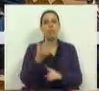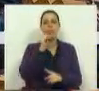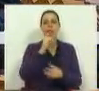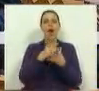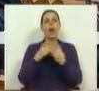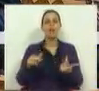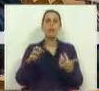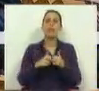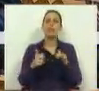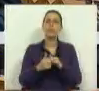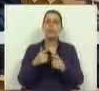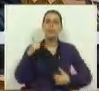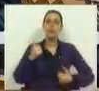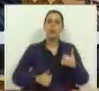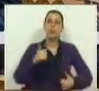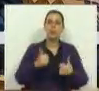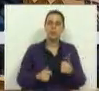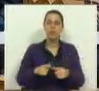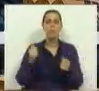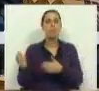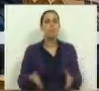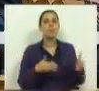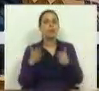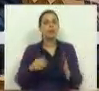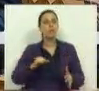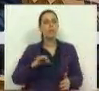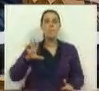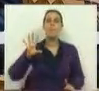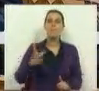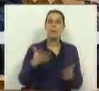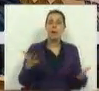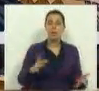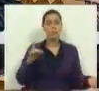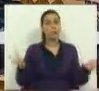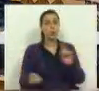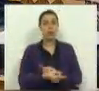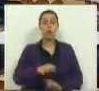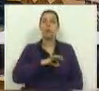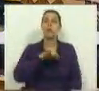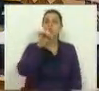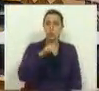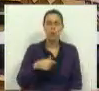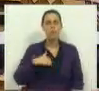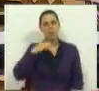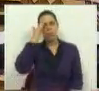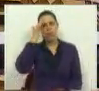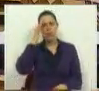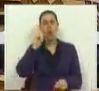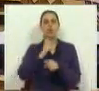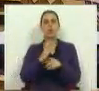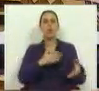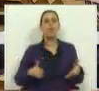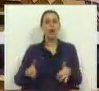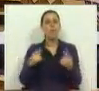resolver os problemas da competitividade e da produtividade no nosso país. Ao contrário do Sr., eu considero que há outro